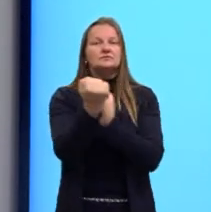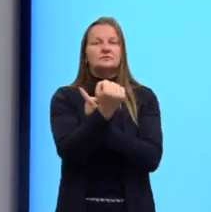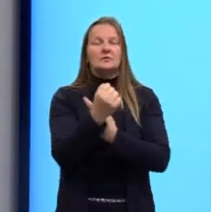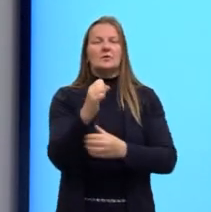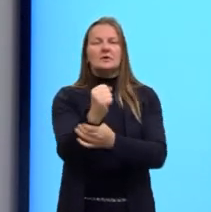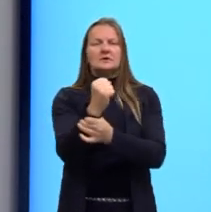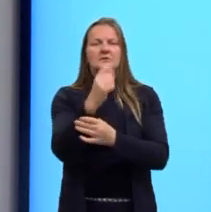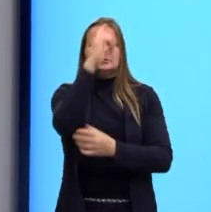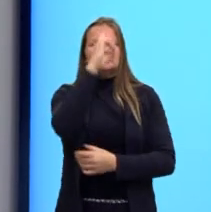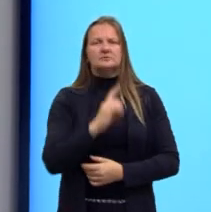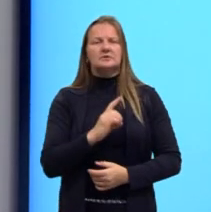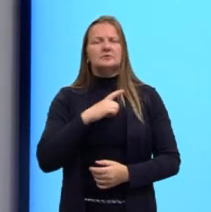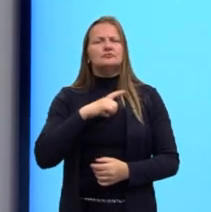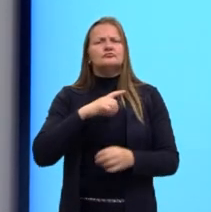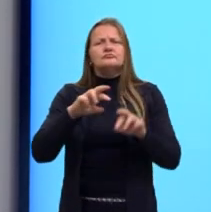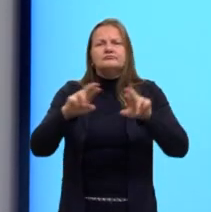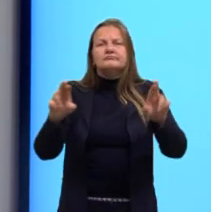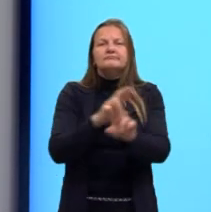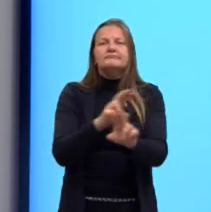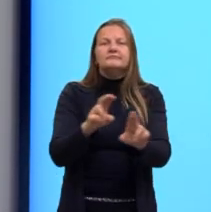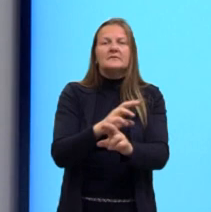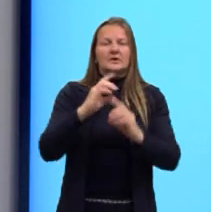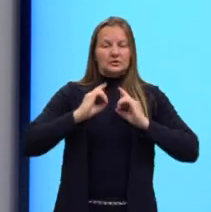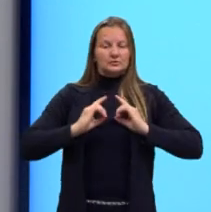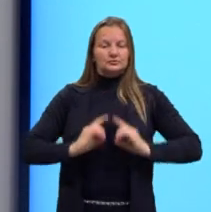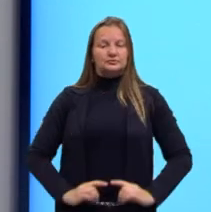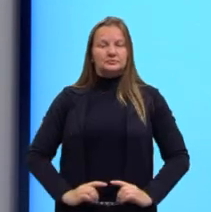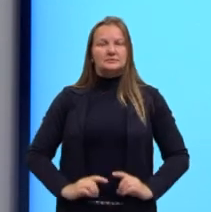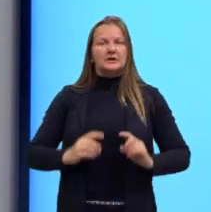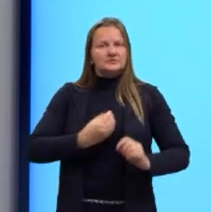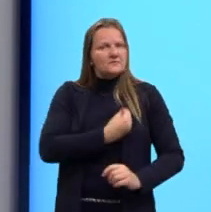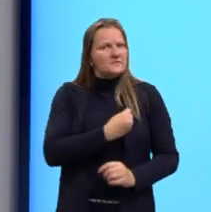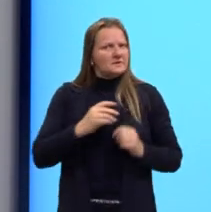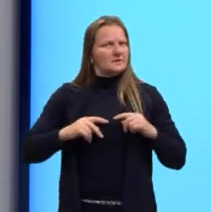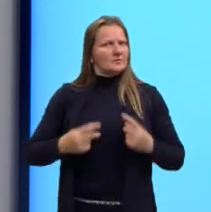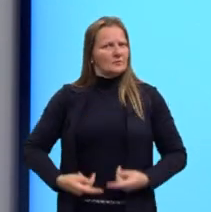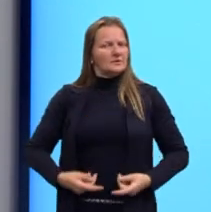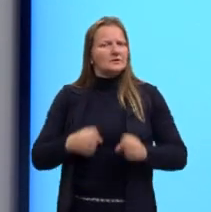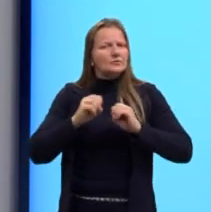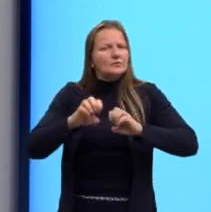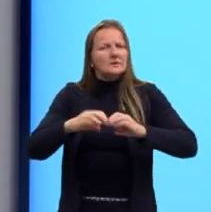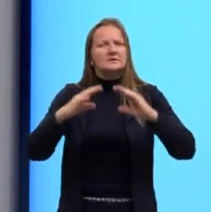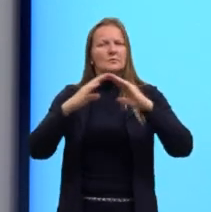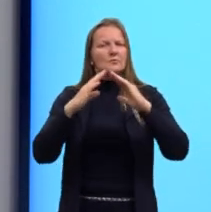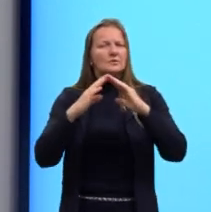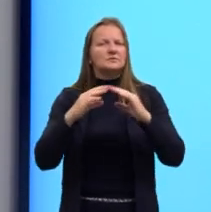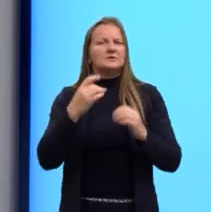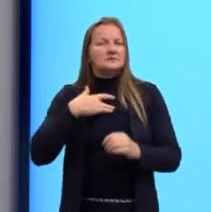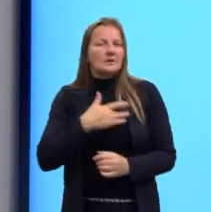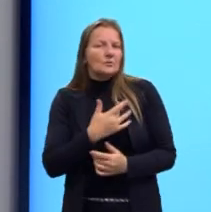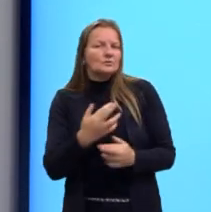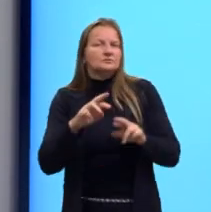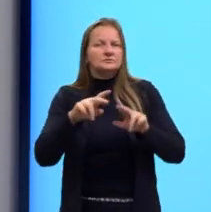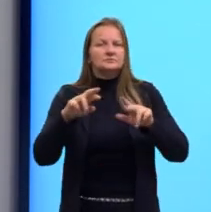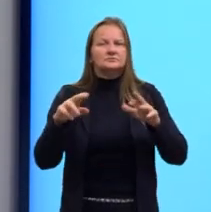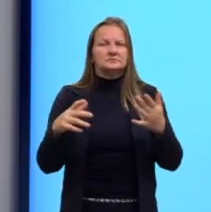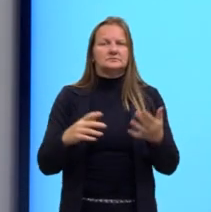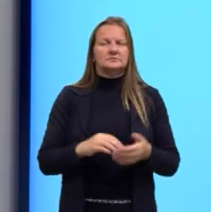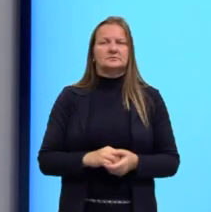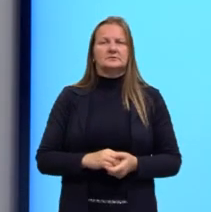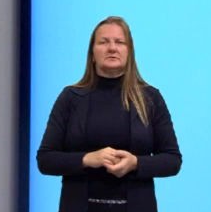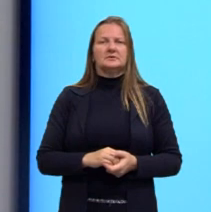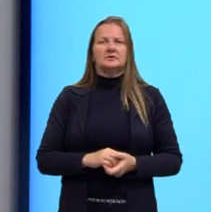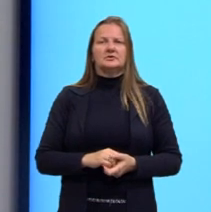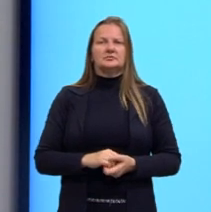Garantia de direitos relativos à dignidade da vida humana, educação, moradia, saúde. Vamos ver agora aqui na